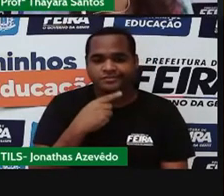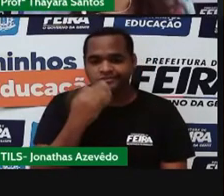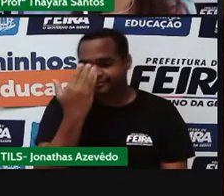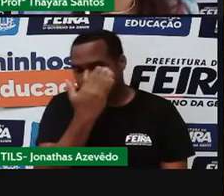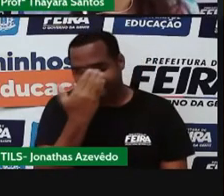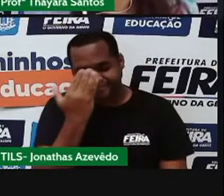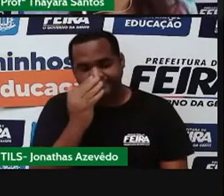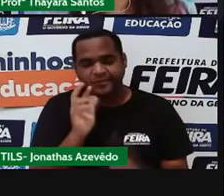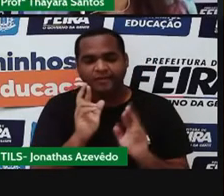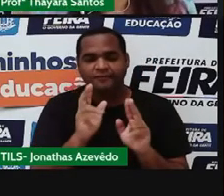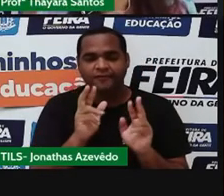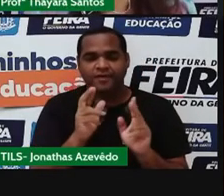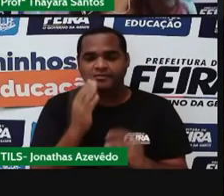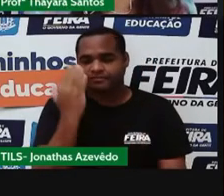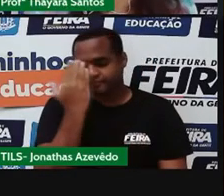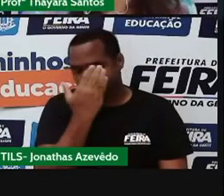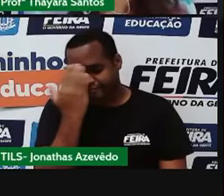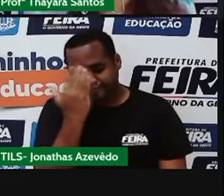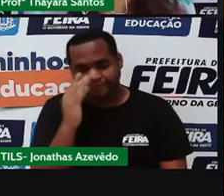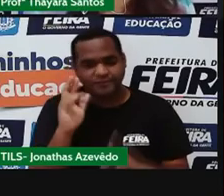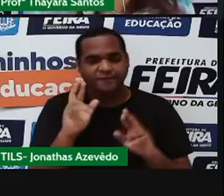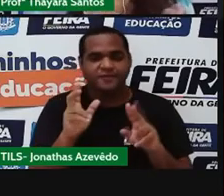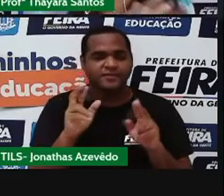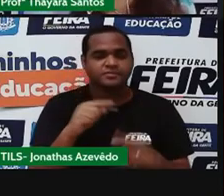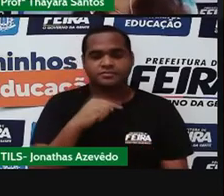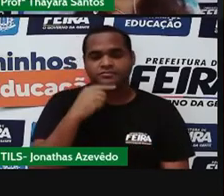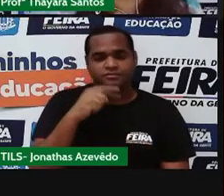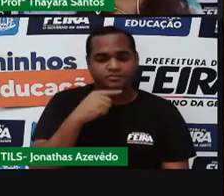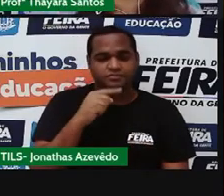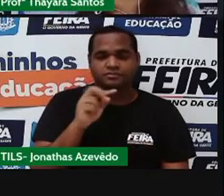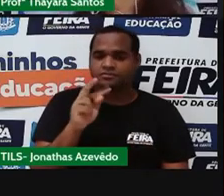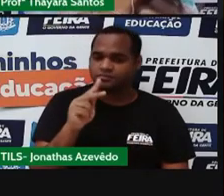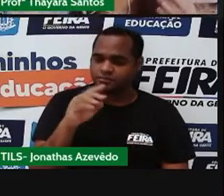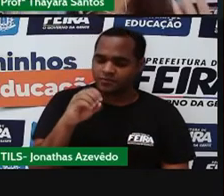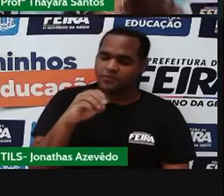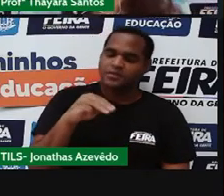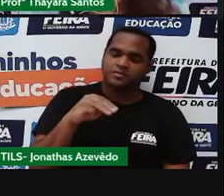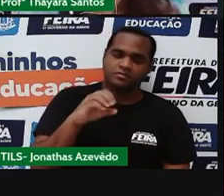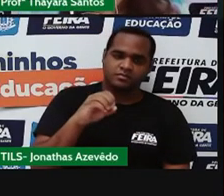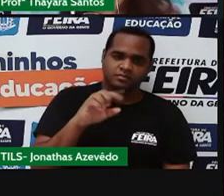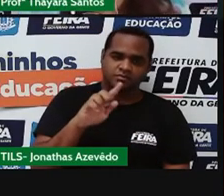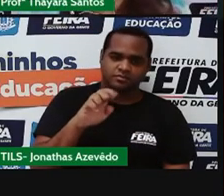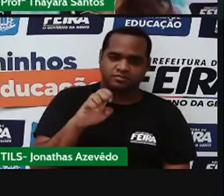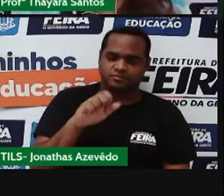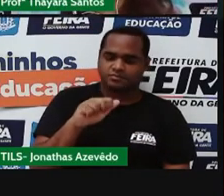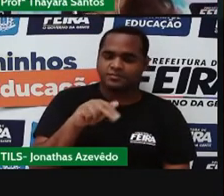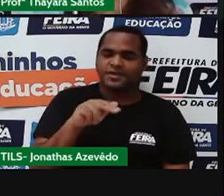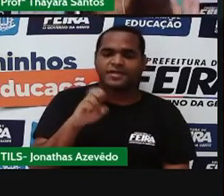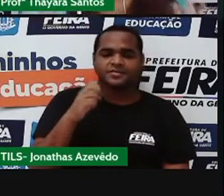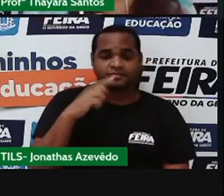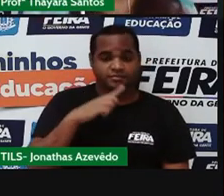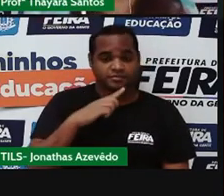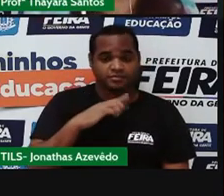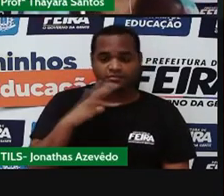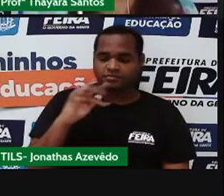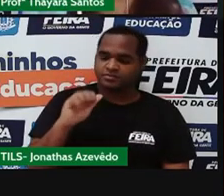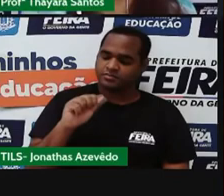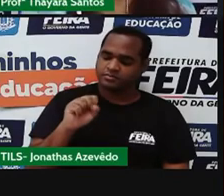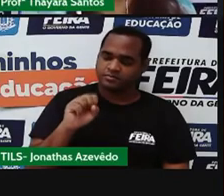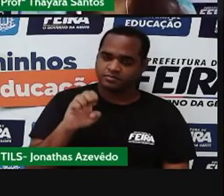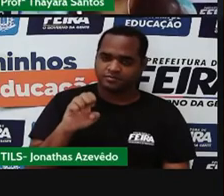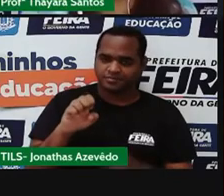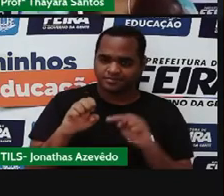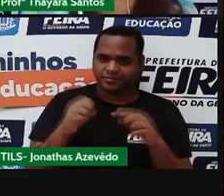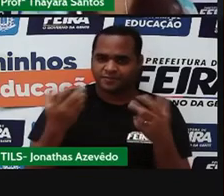diferenciação entre ela. Então, toda mistura homogênea, ela tem uma fase? Vamos ver isso mais na